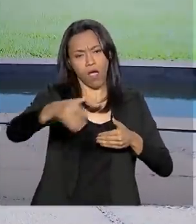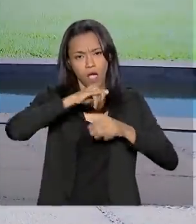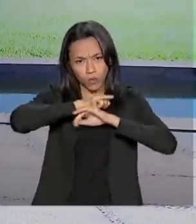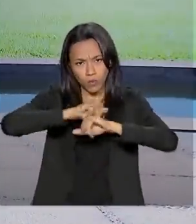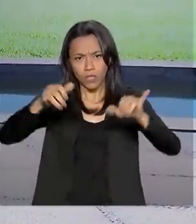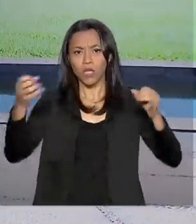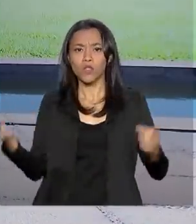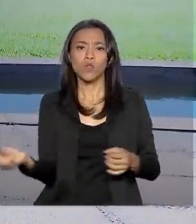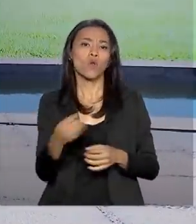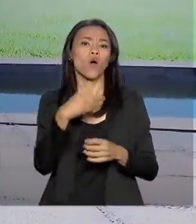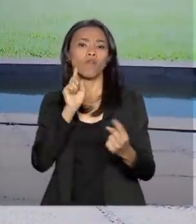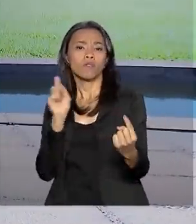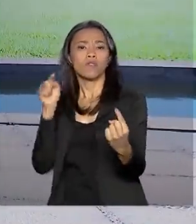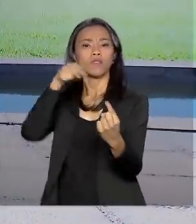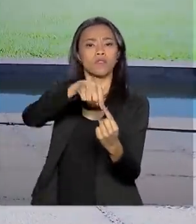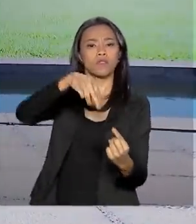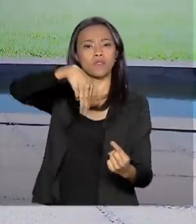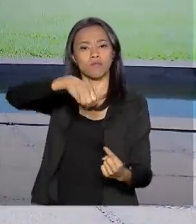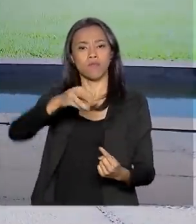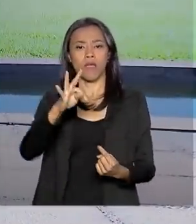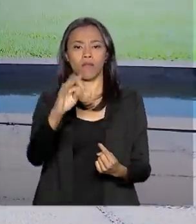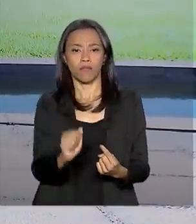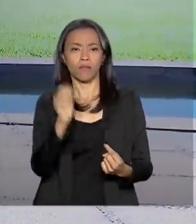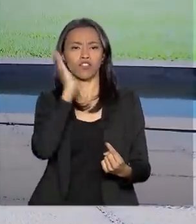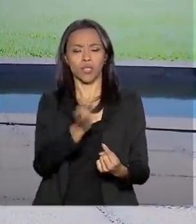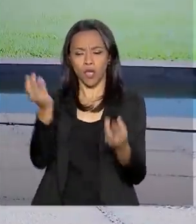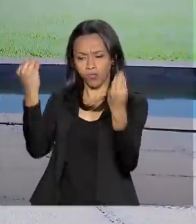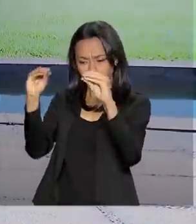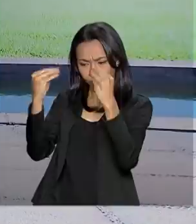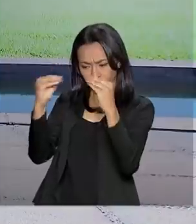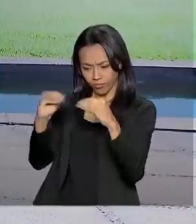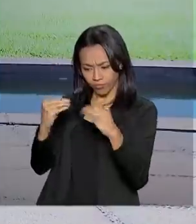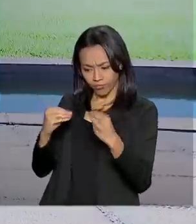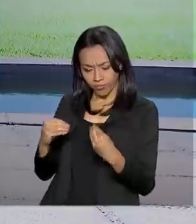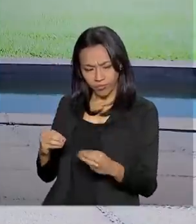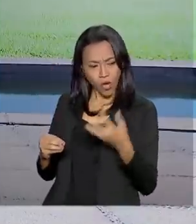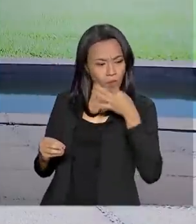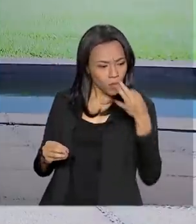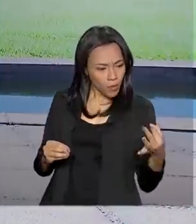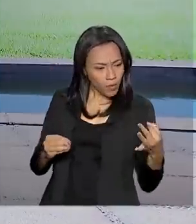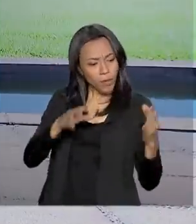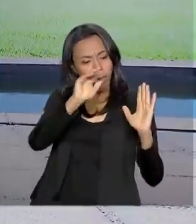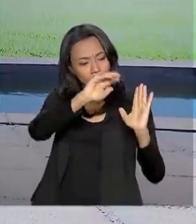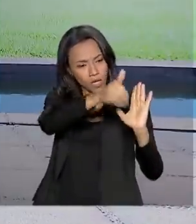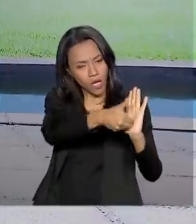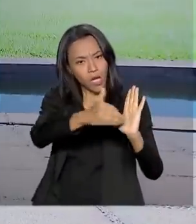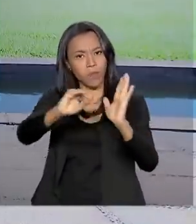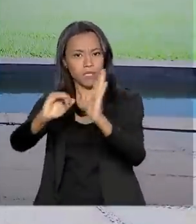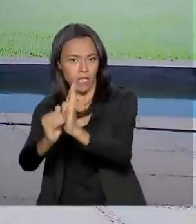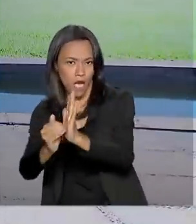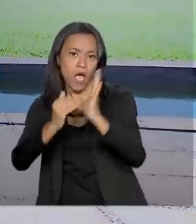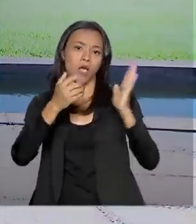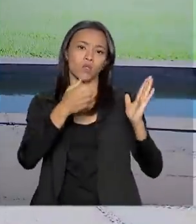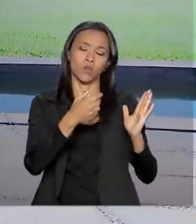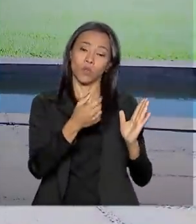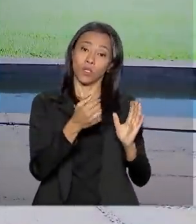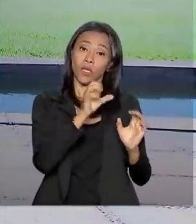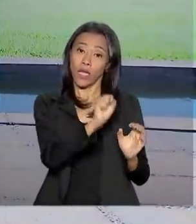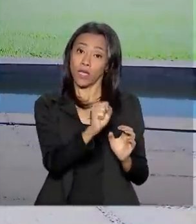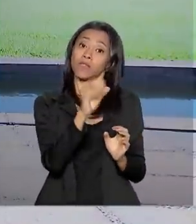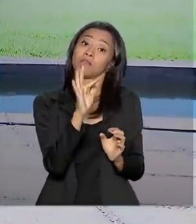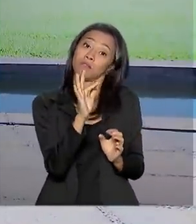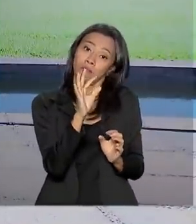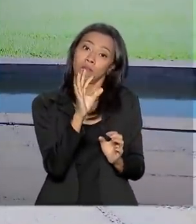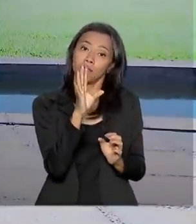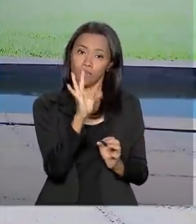metas que estão sendo construídas aqui em comum acordo com os três poderes. Então, essas metas serão anunciadas